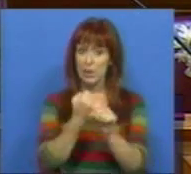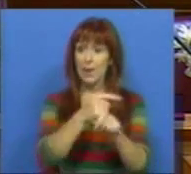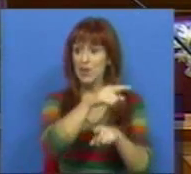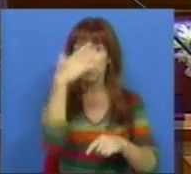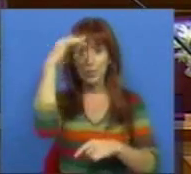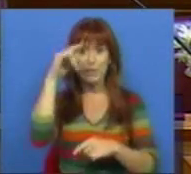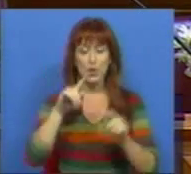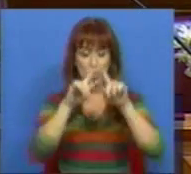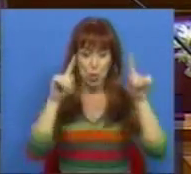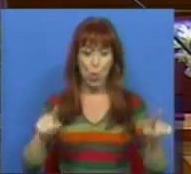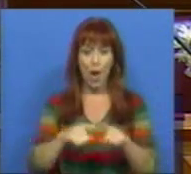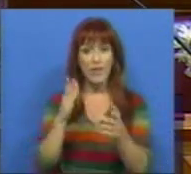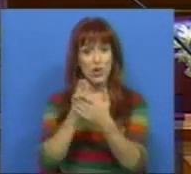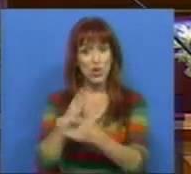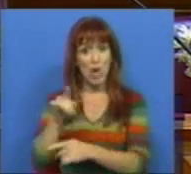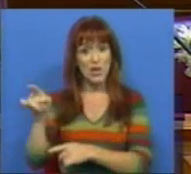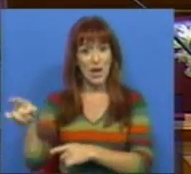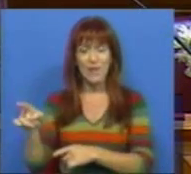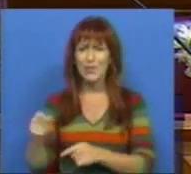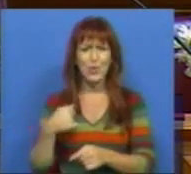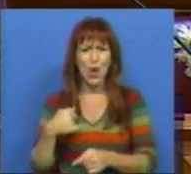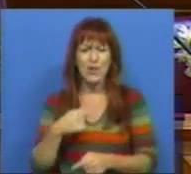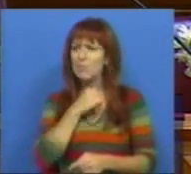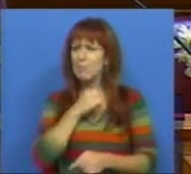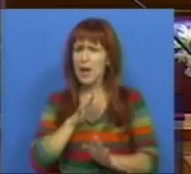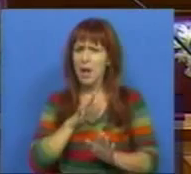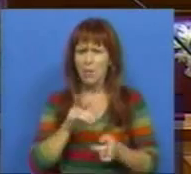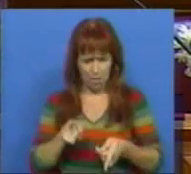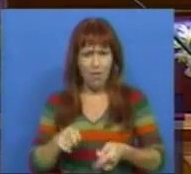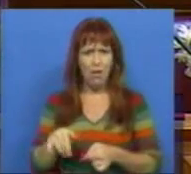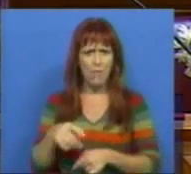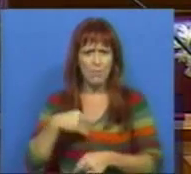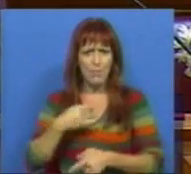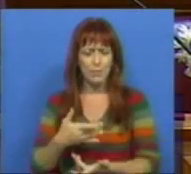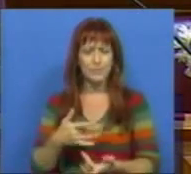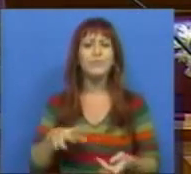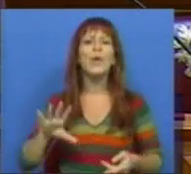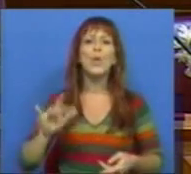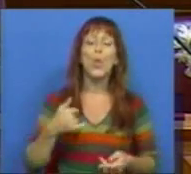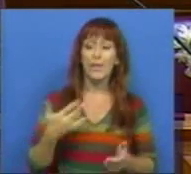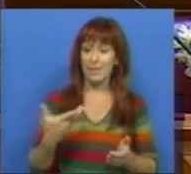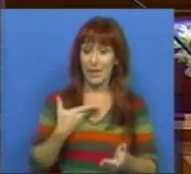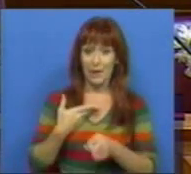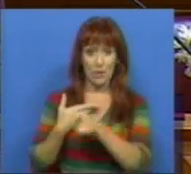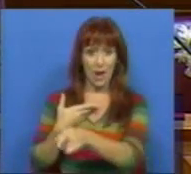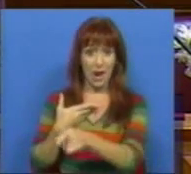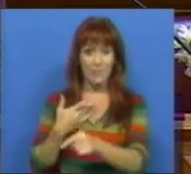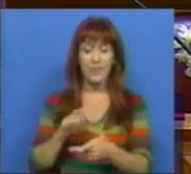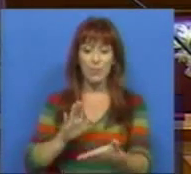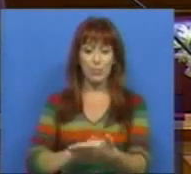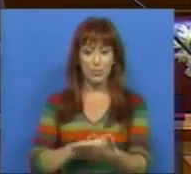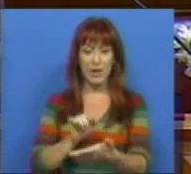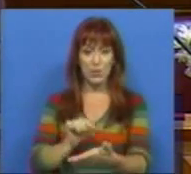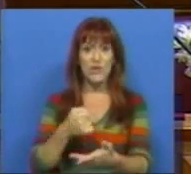de professores do quadro destas mesmas escolas e não somos indiferentes a essa situação quando esse decreto for